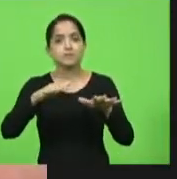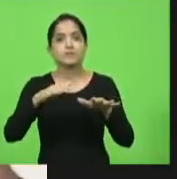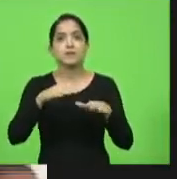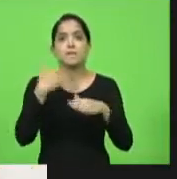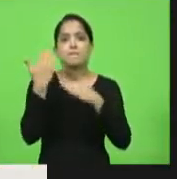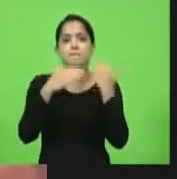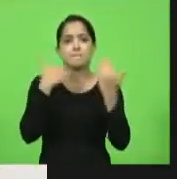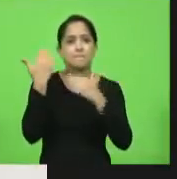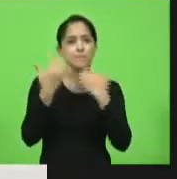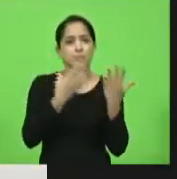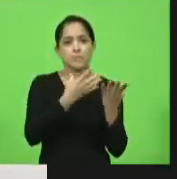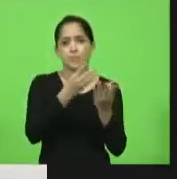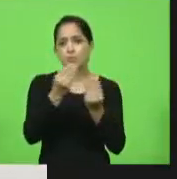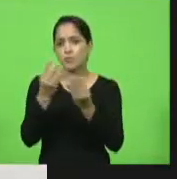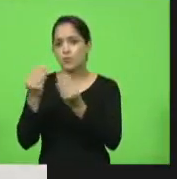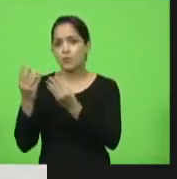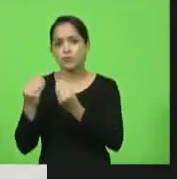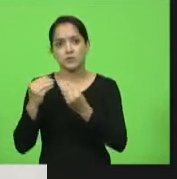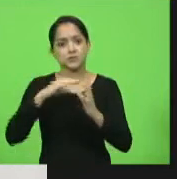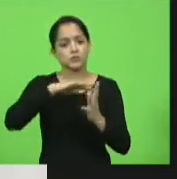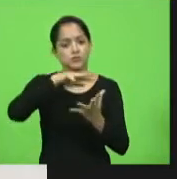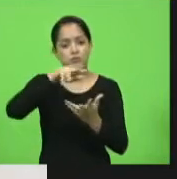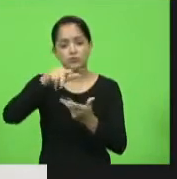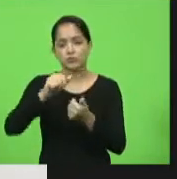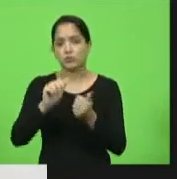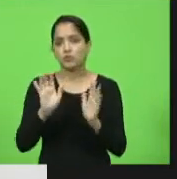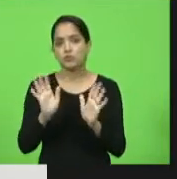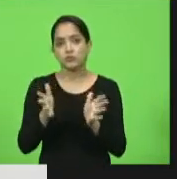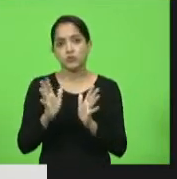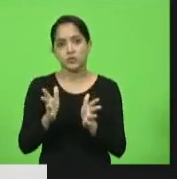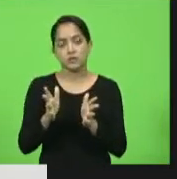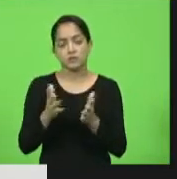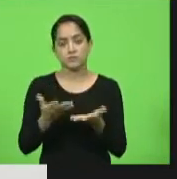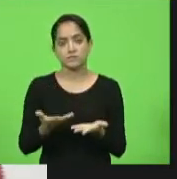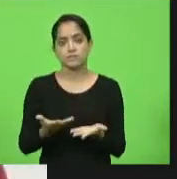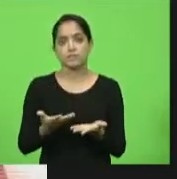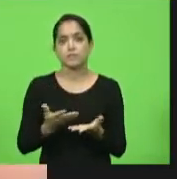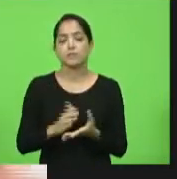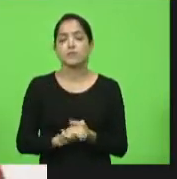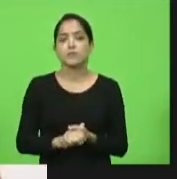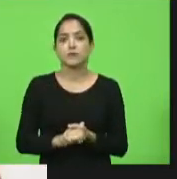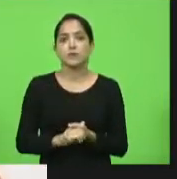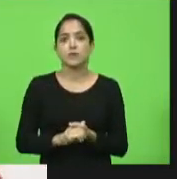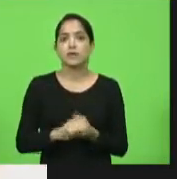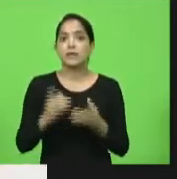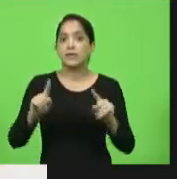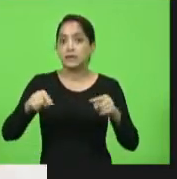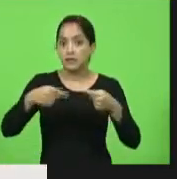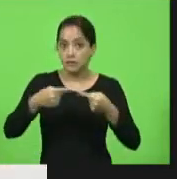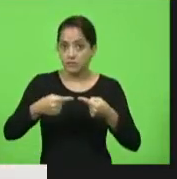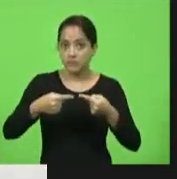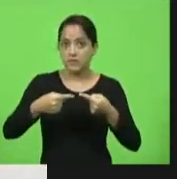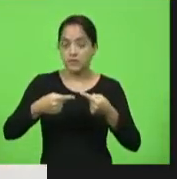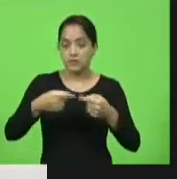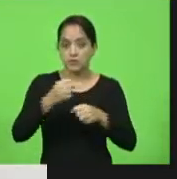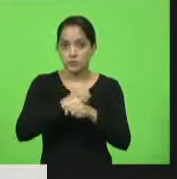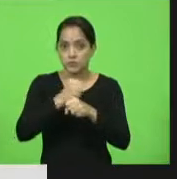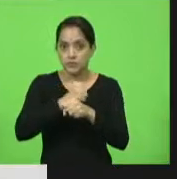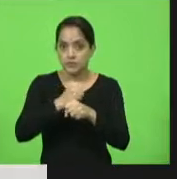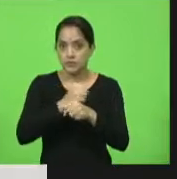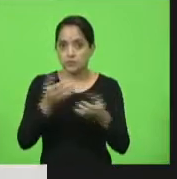milhões de pessoas em todo o mundo. Nós enfrentamos nos últimos anos